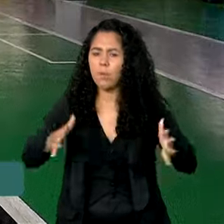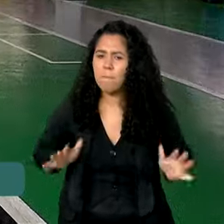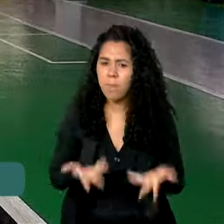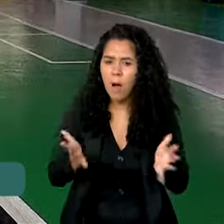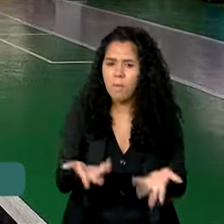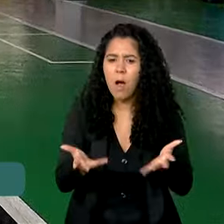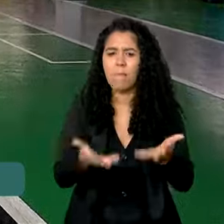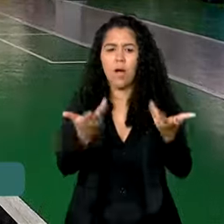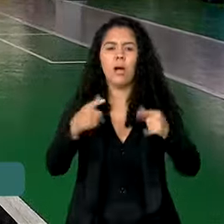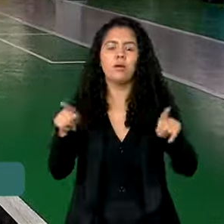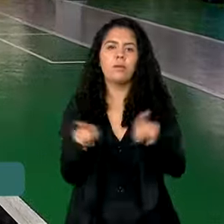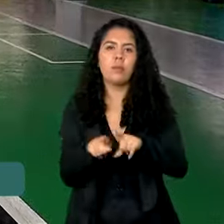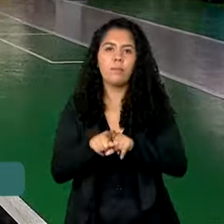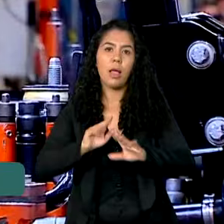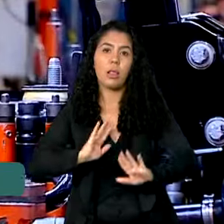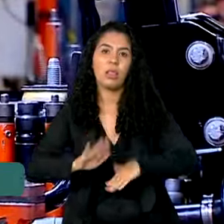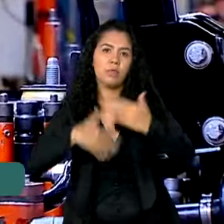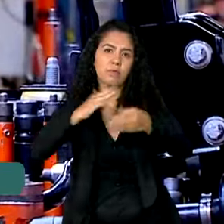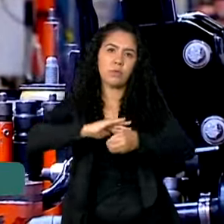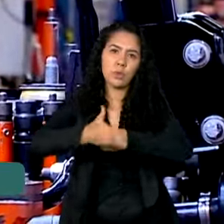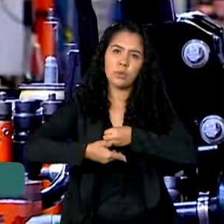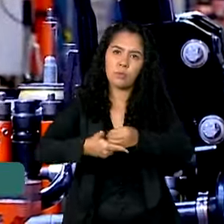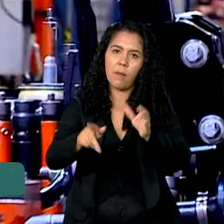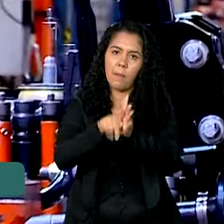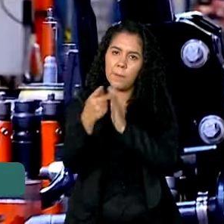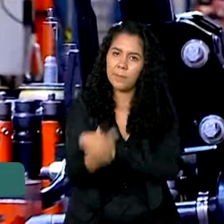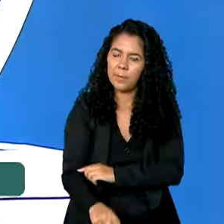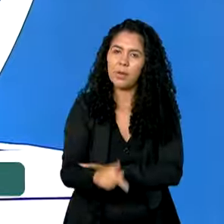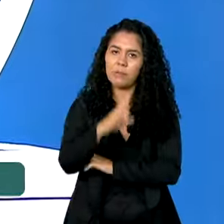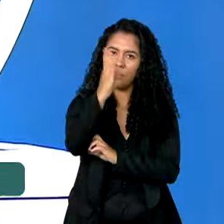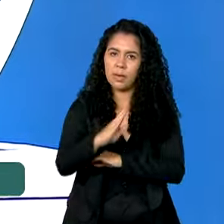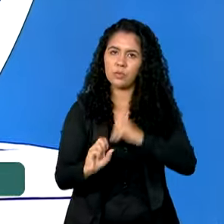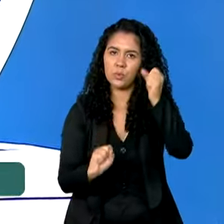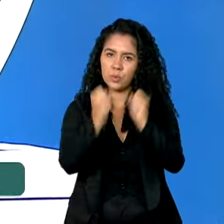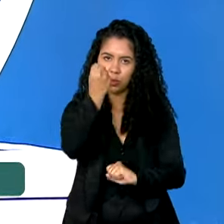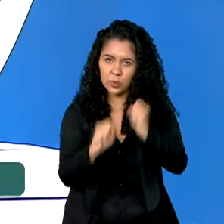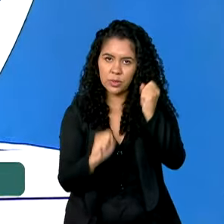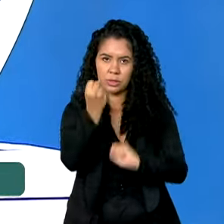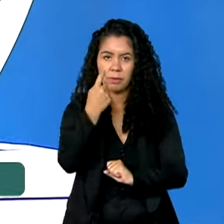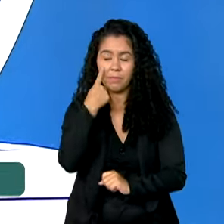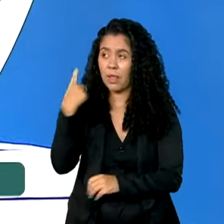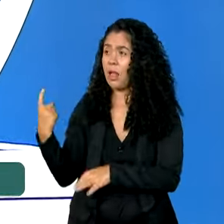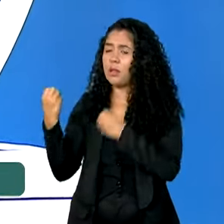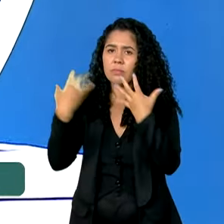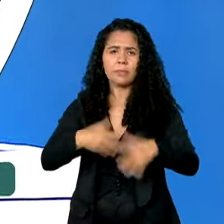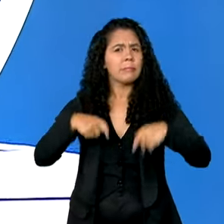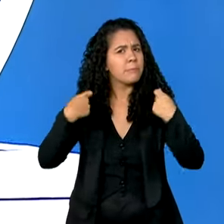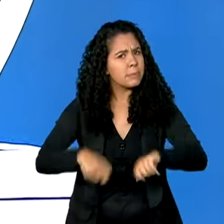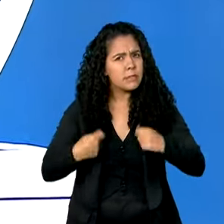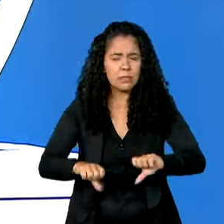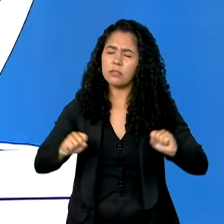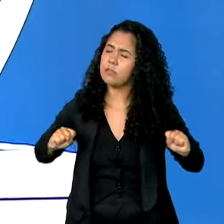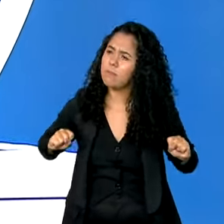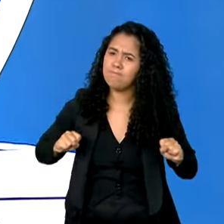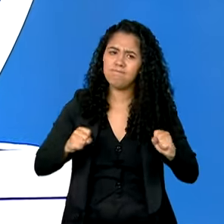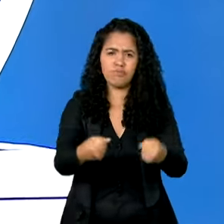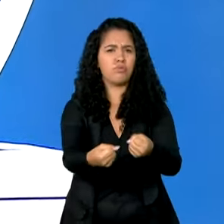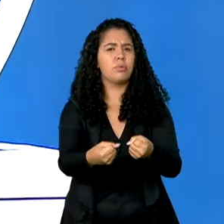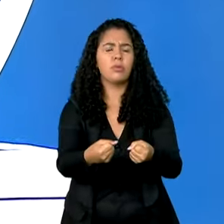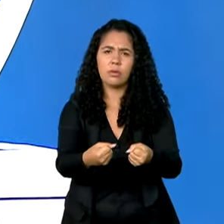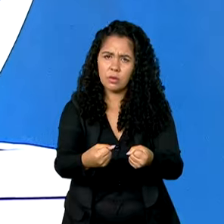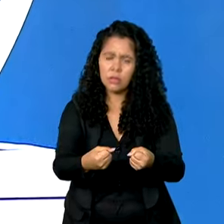e o desenvolvimento sustentável da indústria brasileira. Precisamos lutar incansavelmente pela